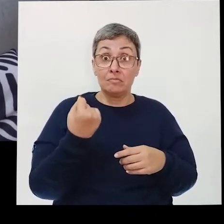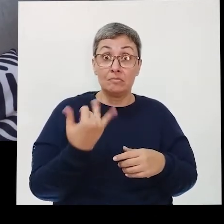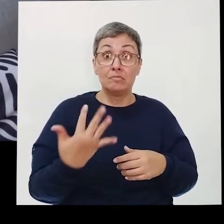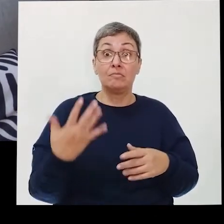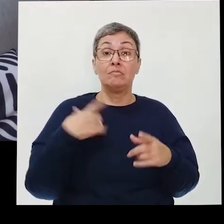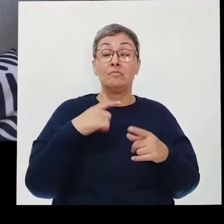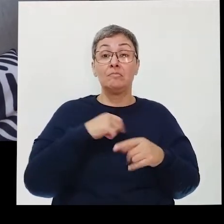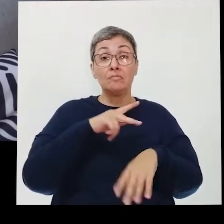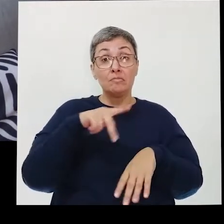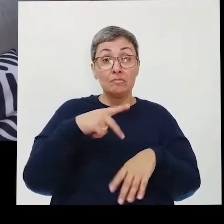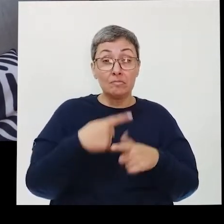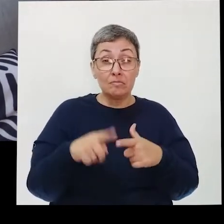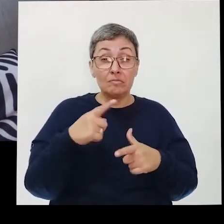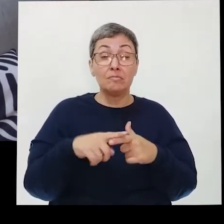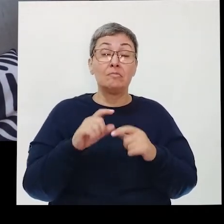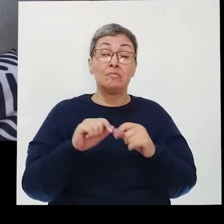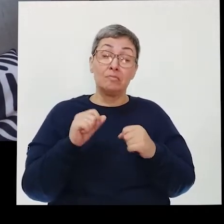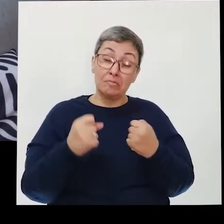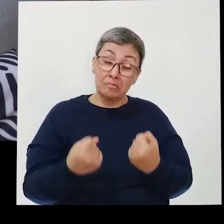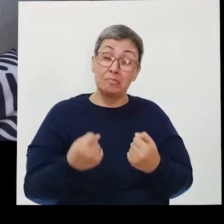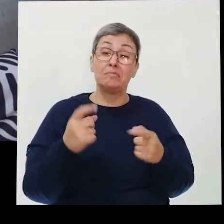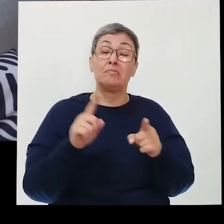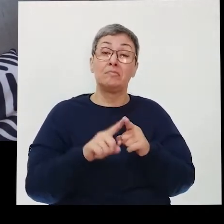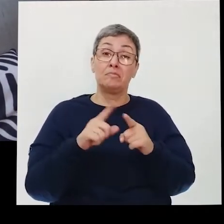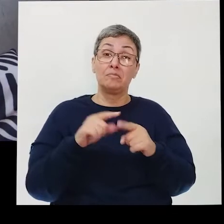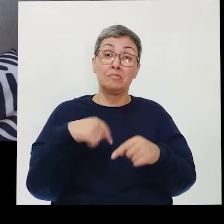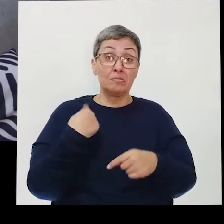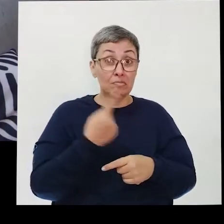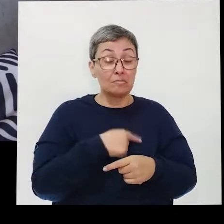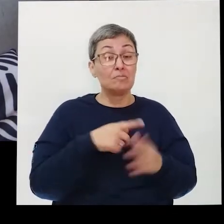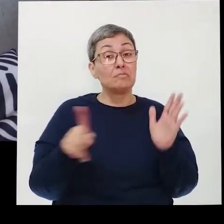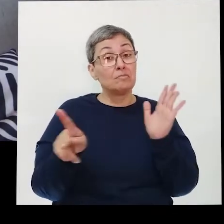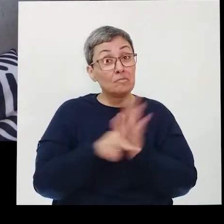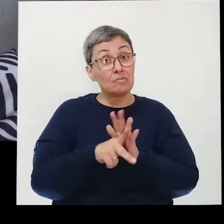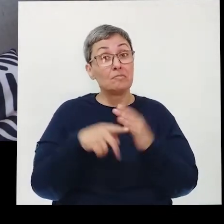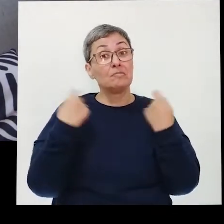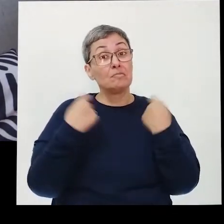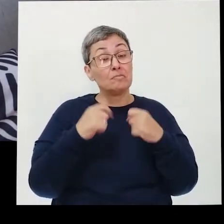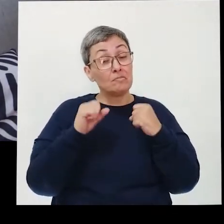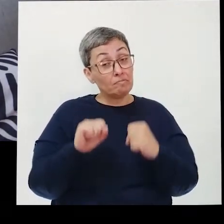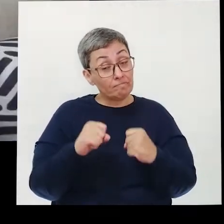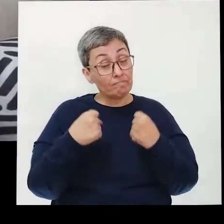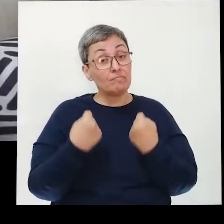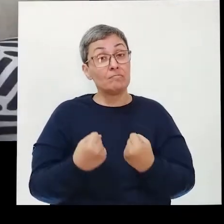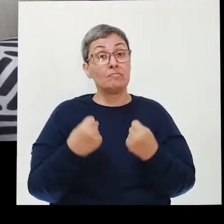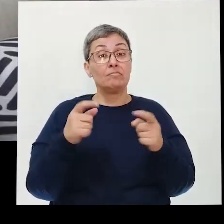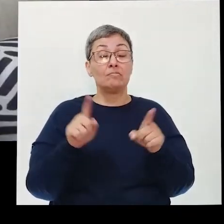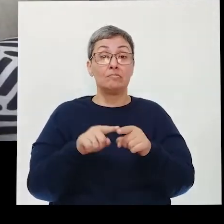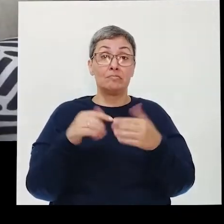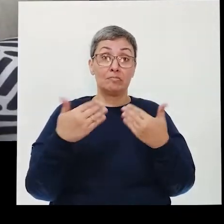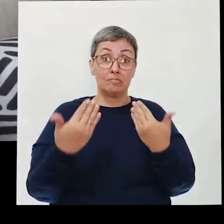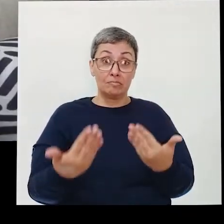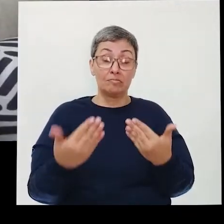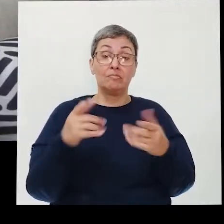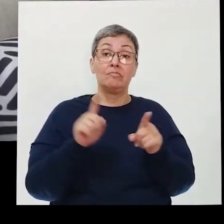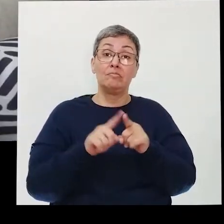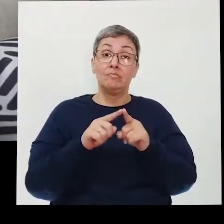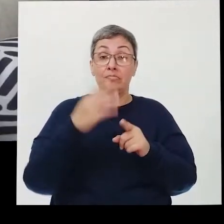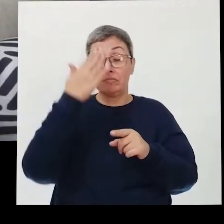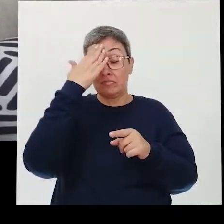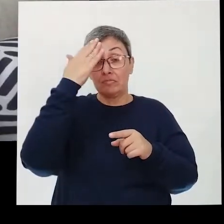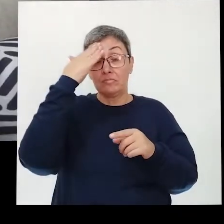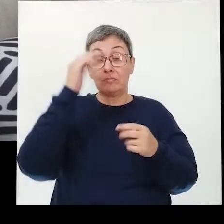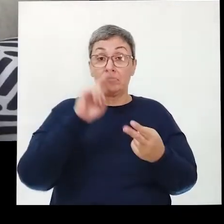a gente sabe de todos os problemas que o SUS enfrenta, mas ele é nosso e a gente precisa defender ele. Então, assim, mesmo a gente